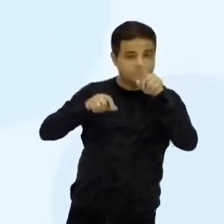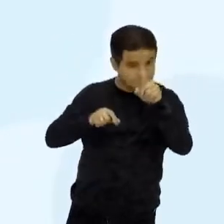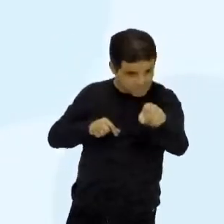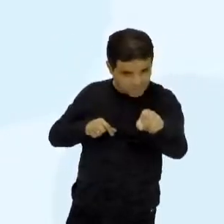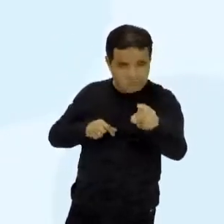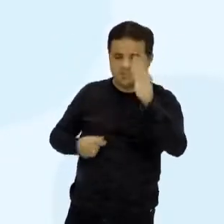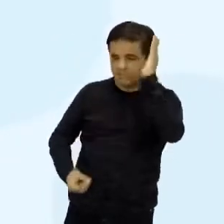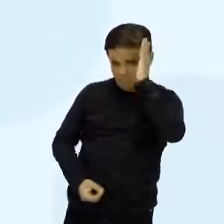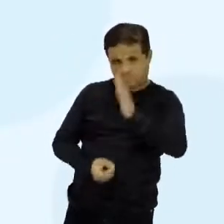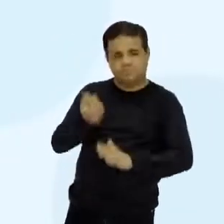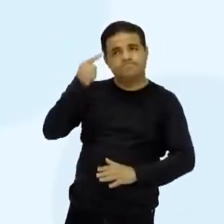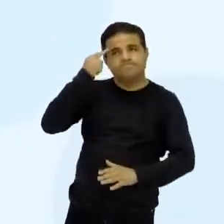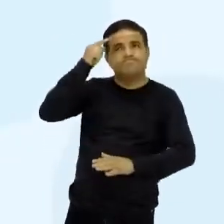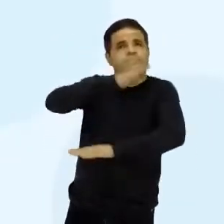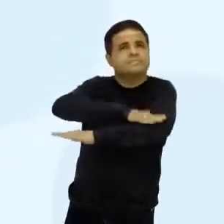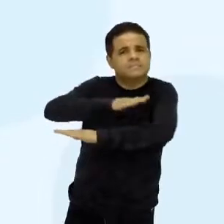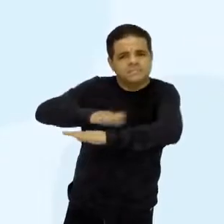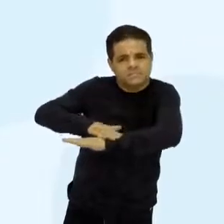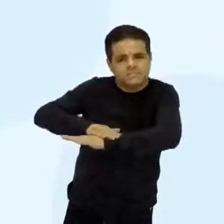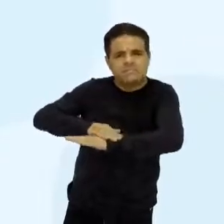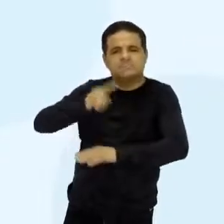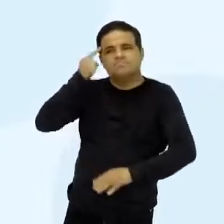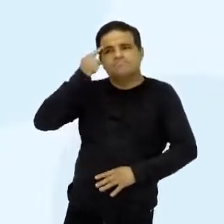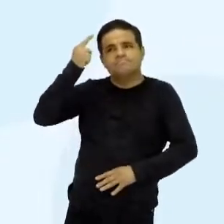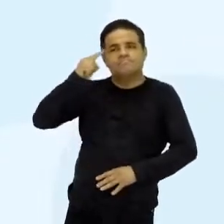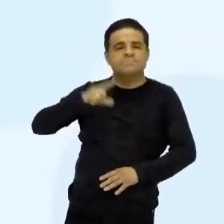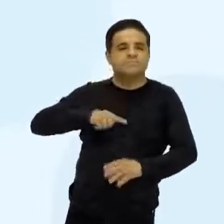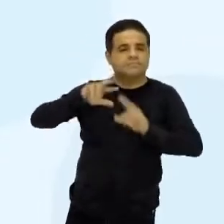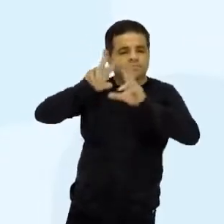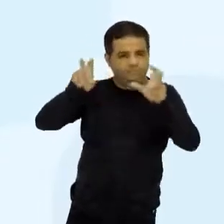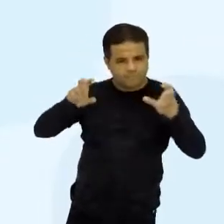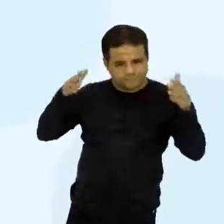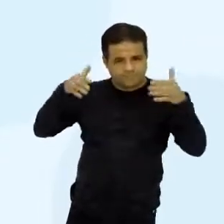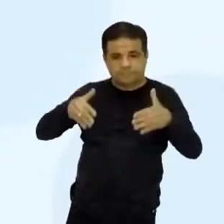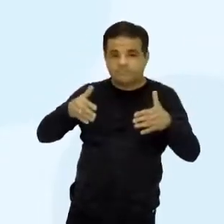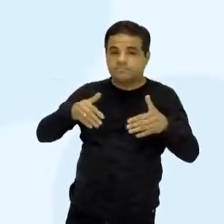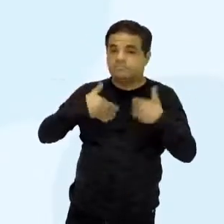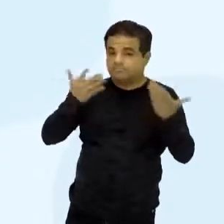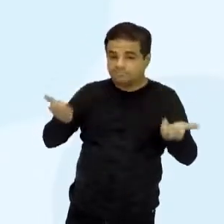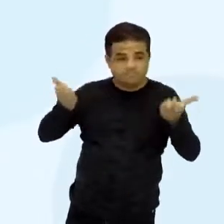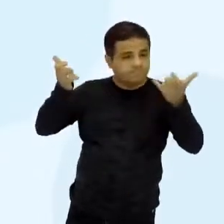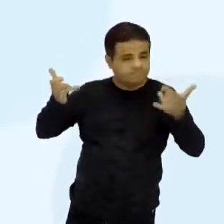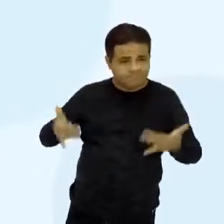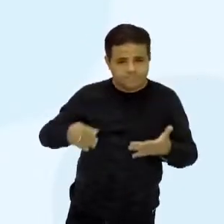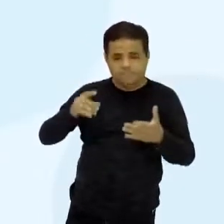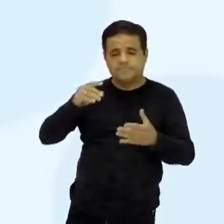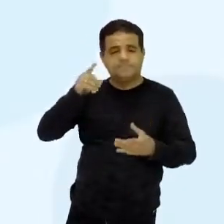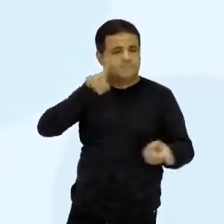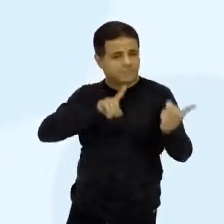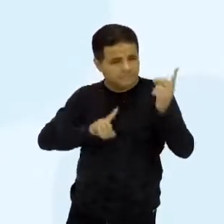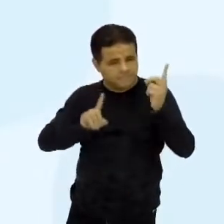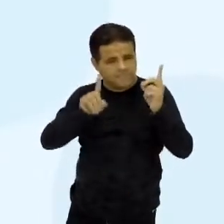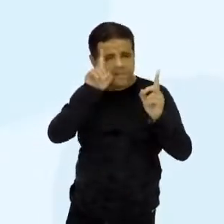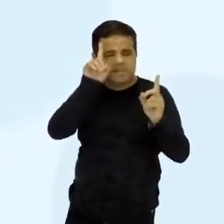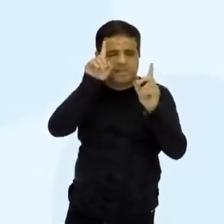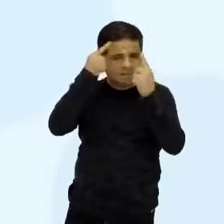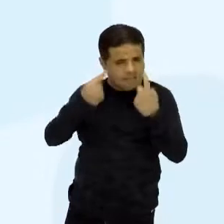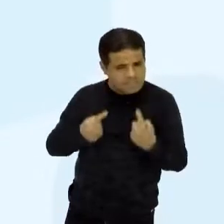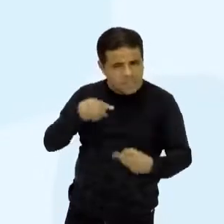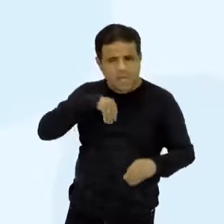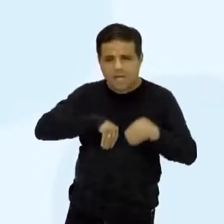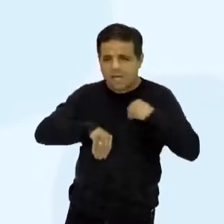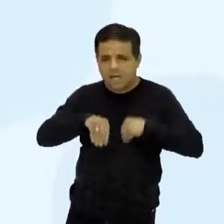vai criar uma tese, certo? Termos que vou definir no texto. Vai falar sobre depressão, vai falar sobre